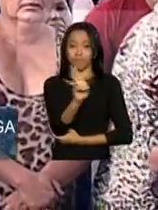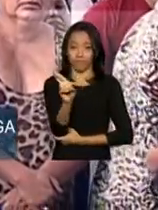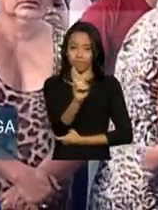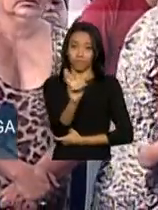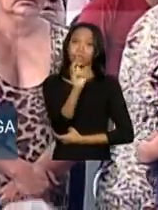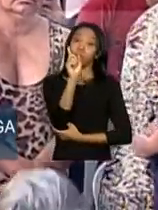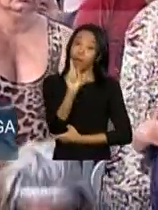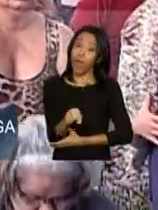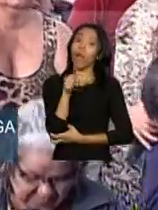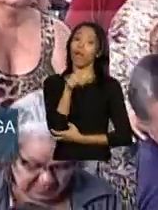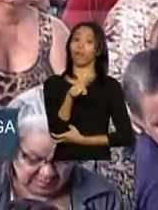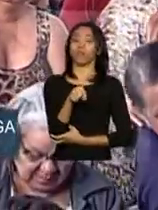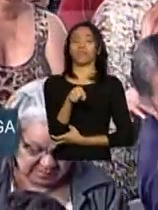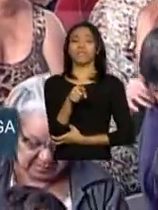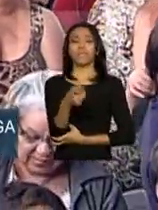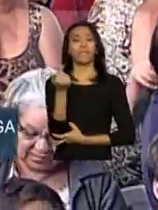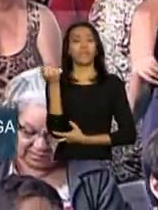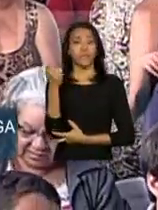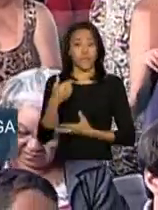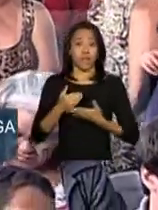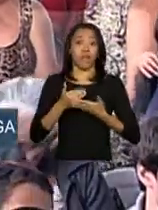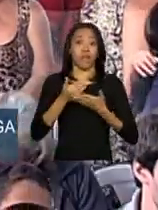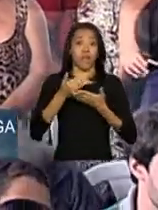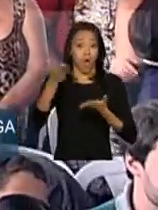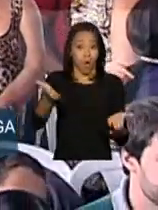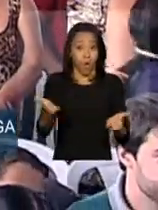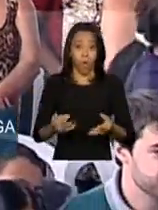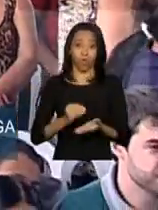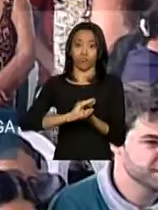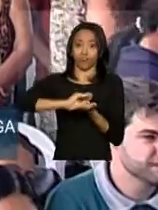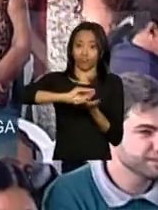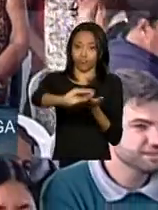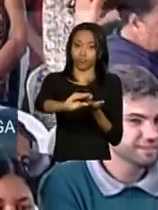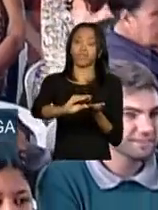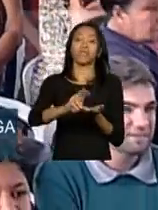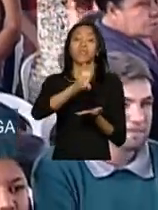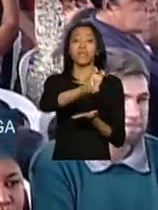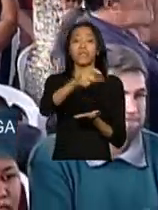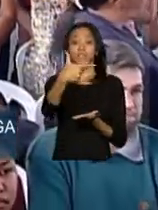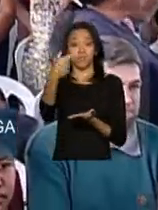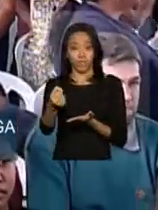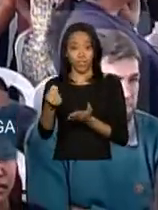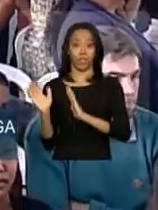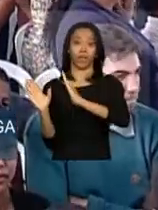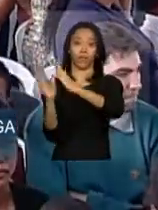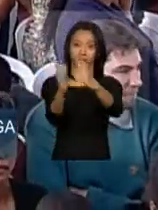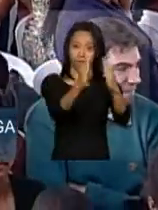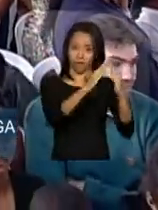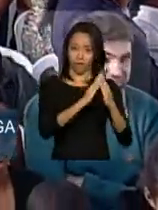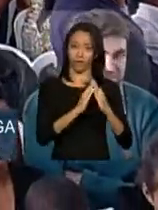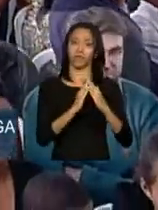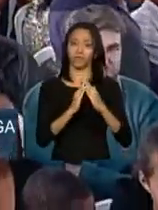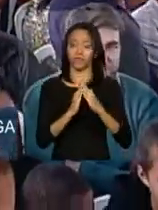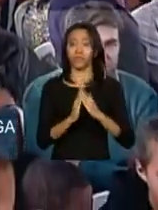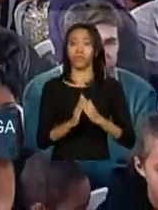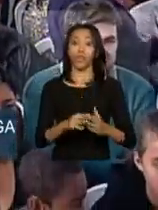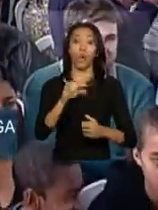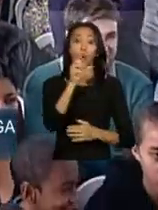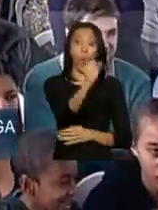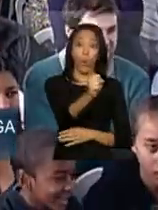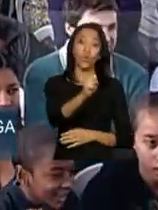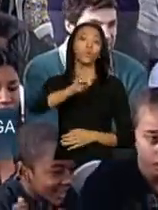empreendimento que recebeu investimento nesta etapa, nessas 520 unidades habitacionais, de R$ 8